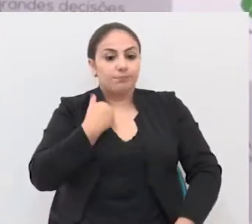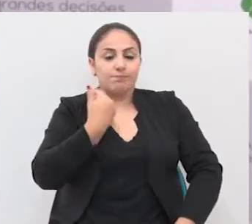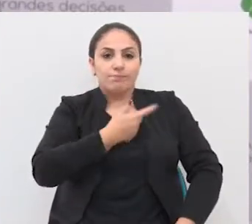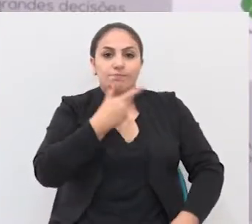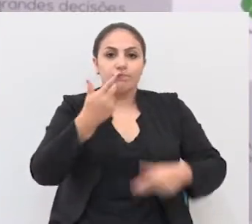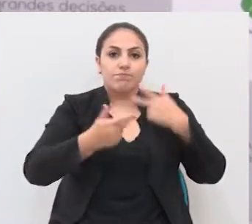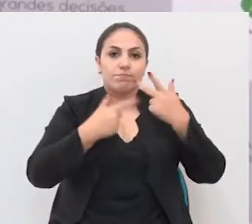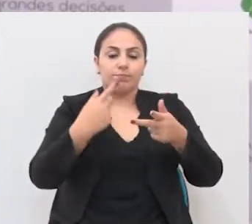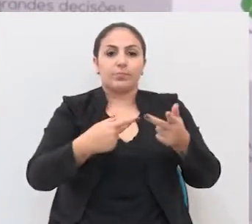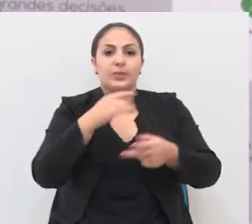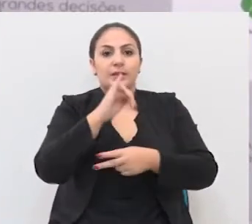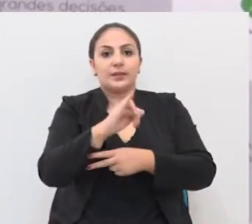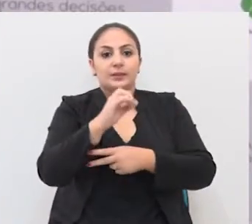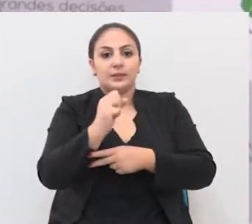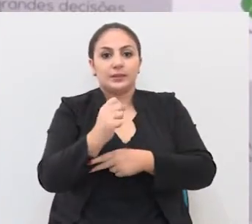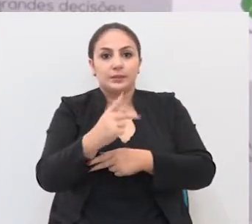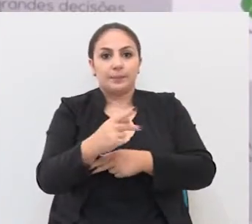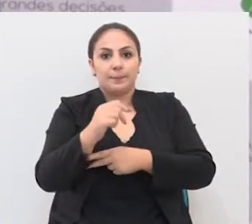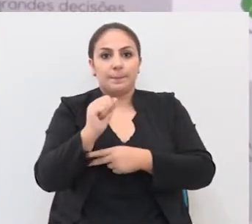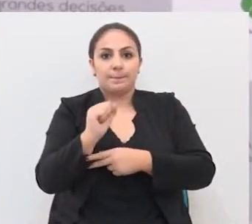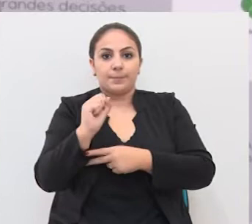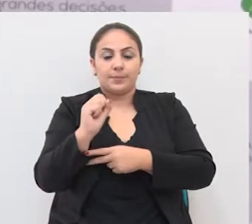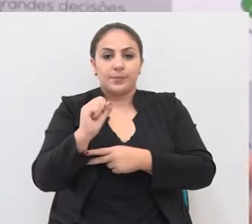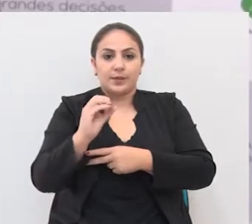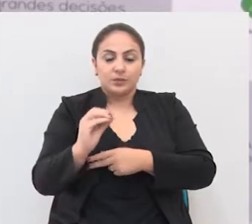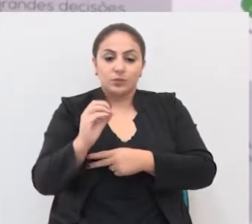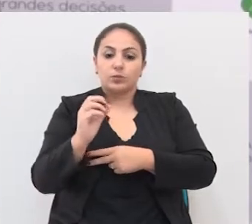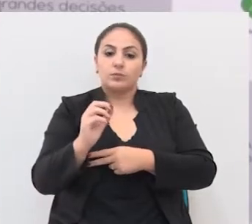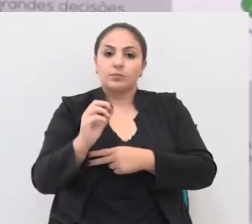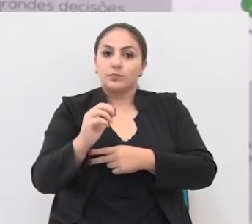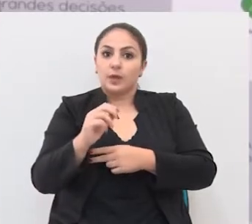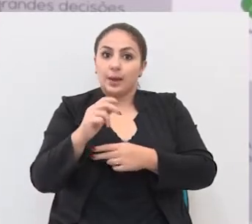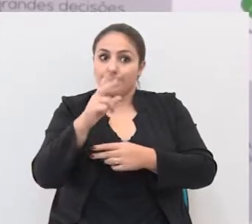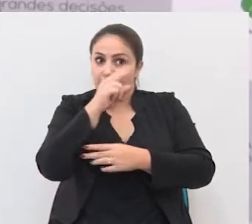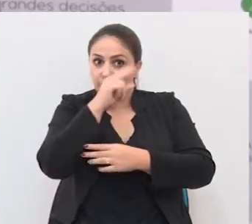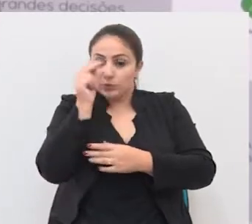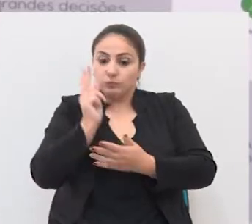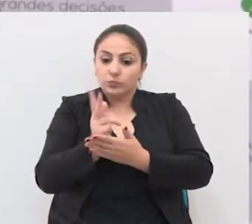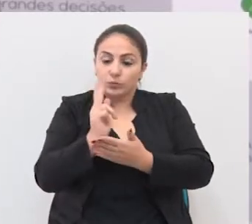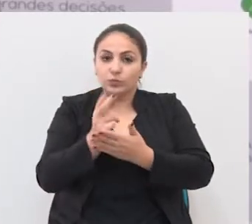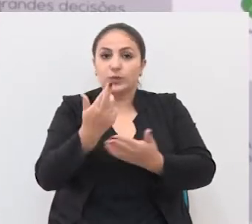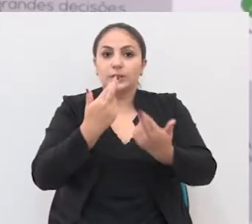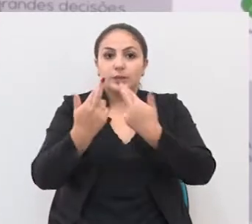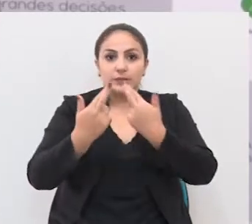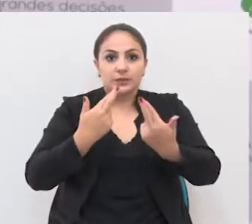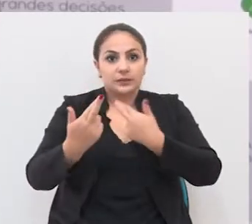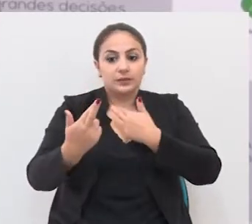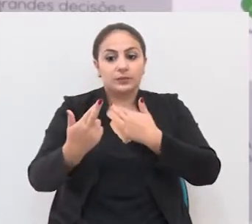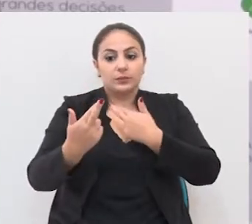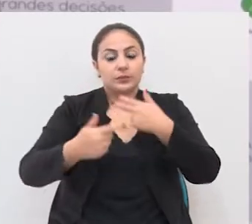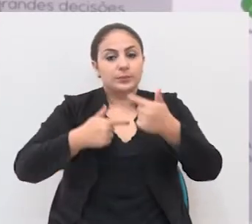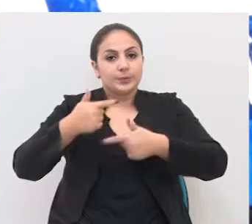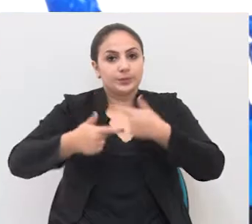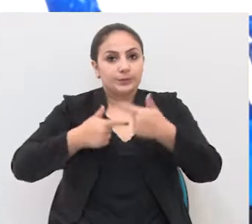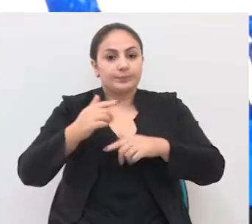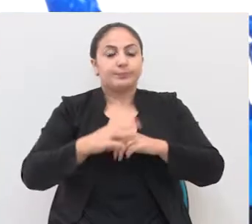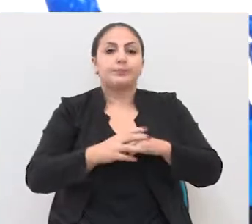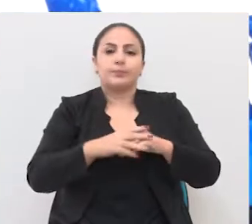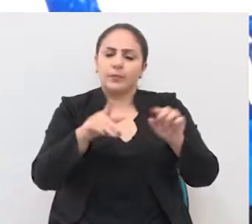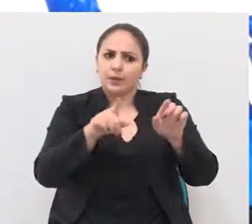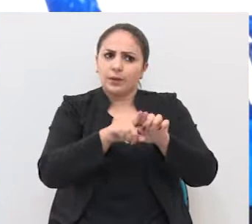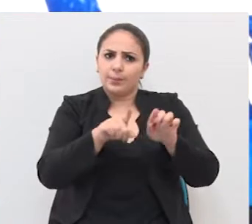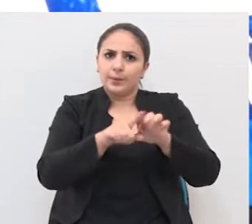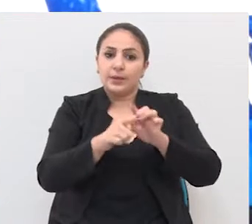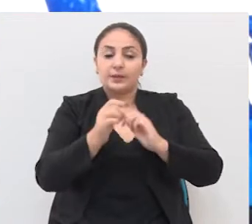gente dizer, o Ipaço não fica descoberto. A Prefeitura continua as suas relações com o Instituto de Previdência dos Servidores. E